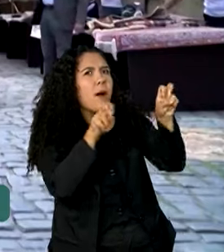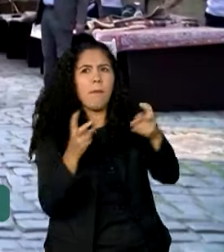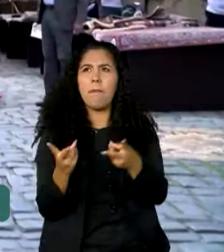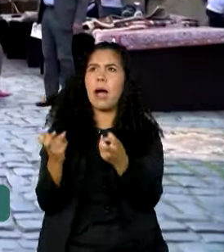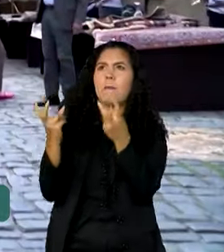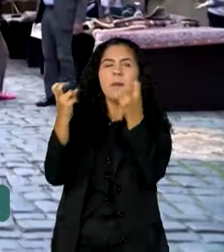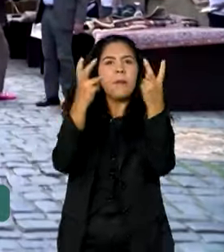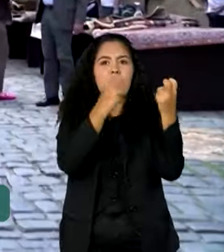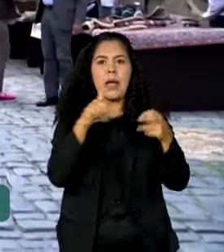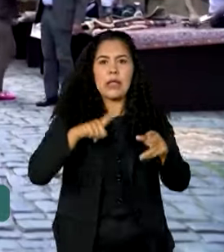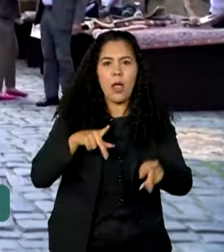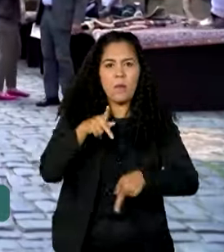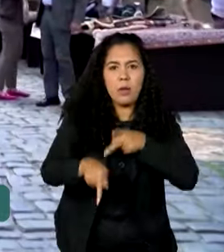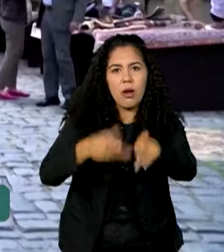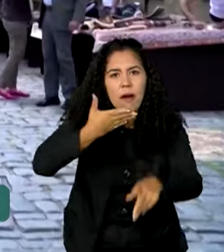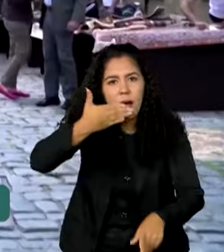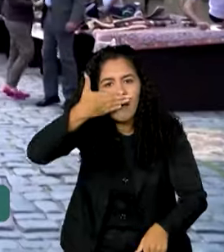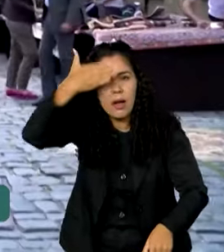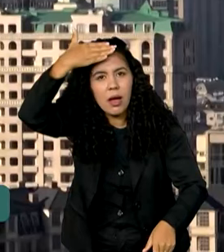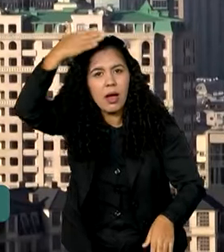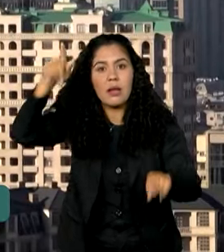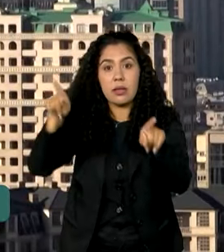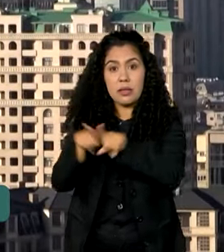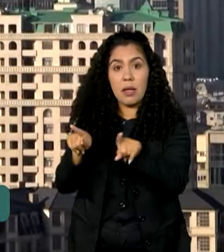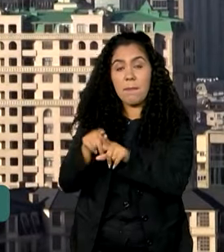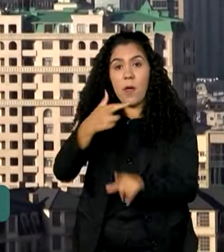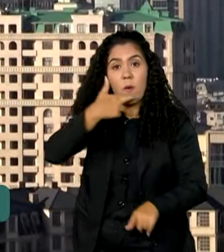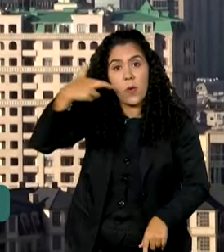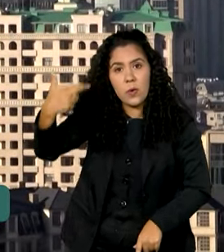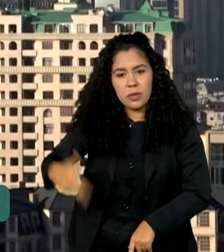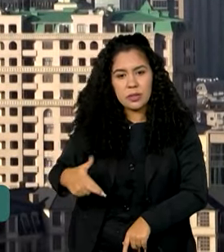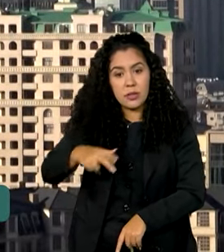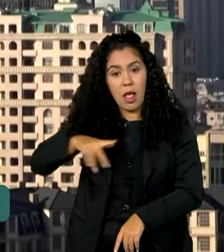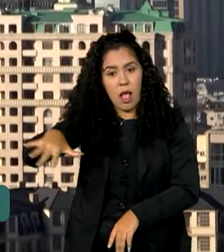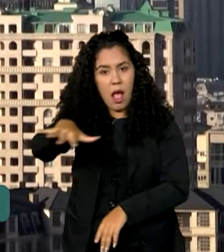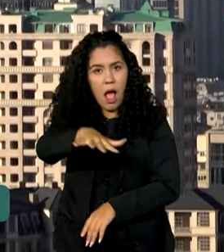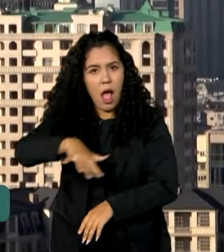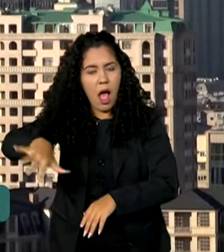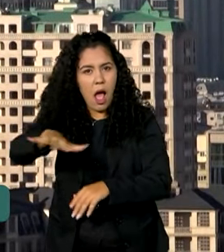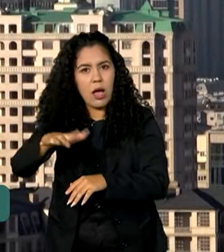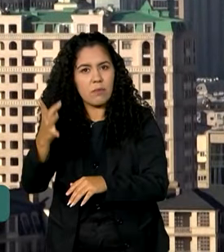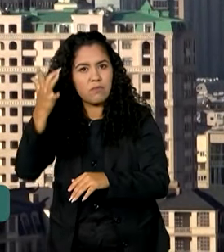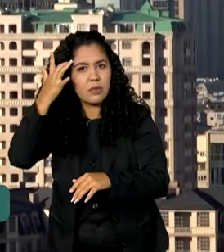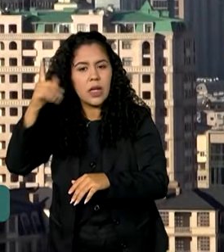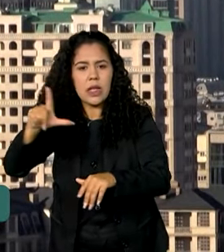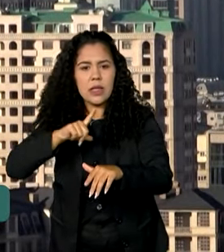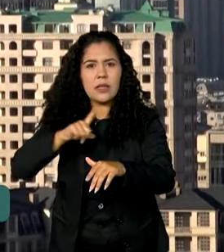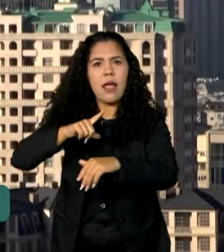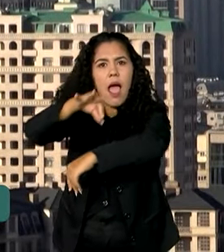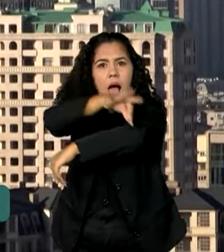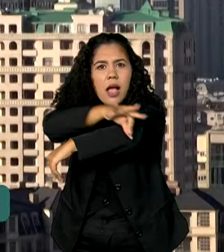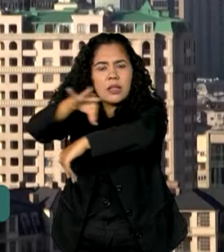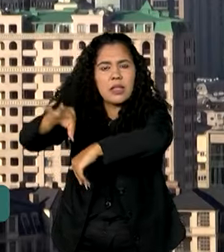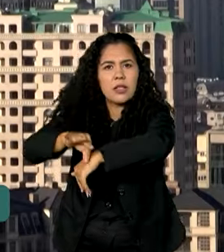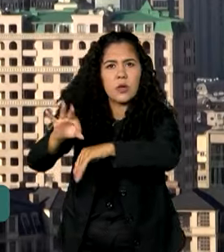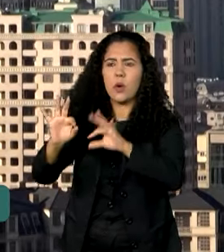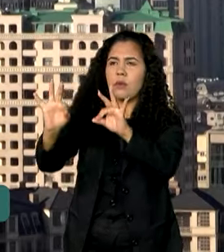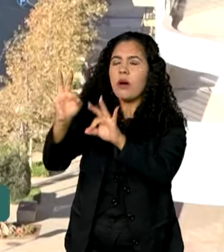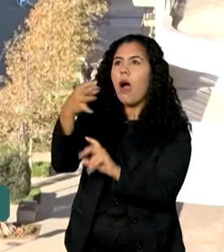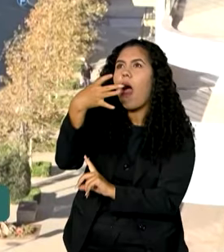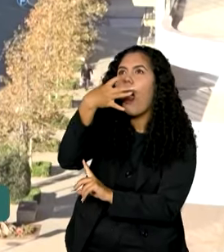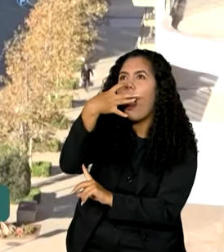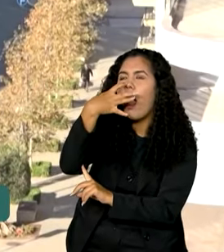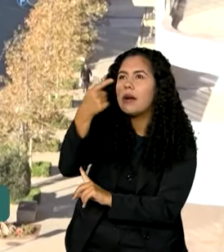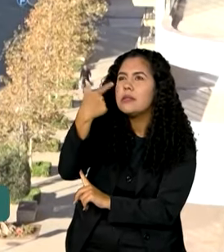povos, como árabes, persas e russos. Na área moderna, a arquitetura futurista impressiona e chama a atenção.